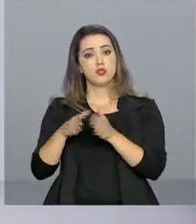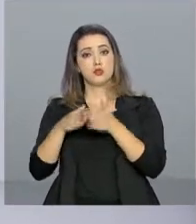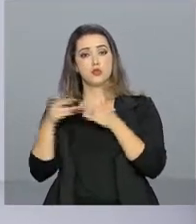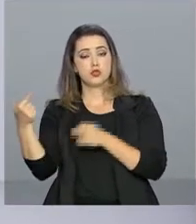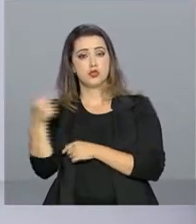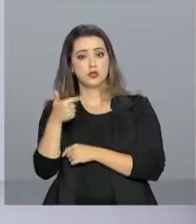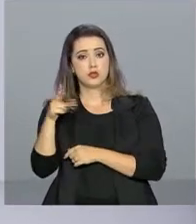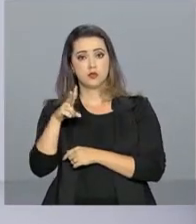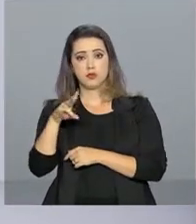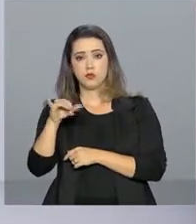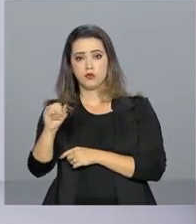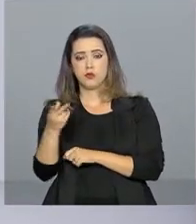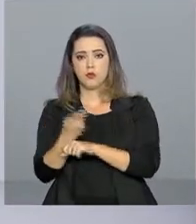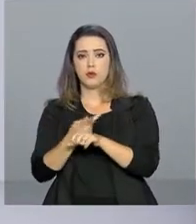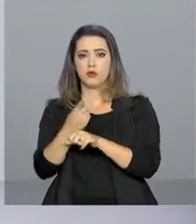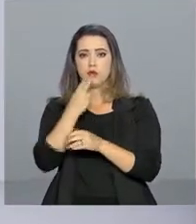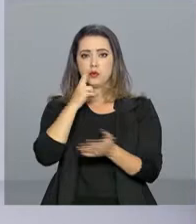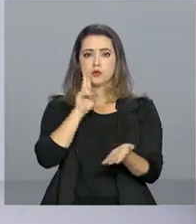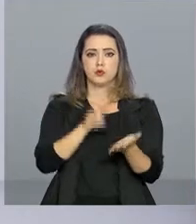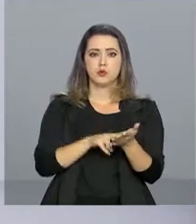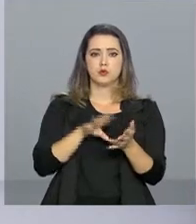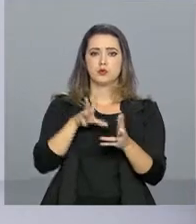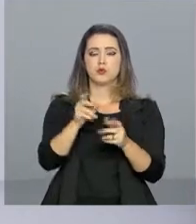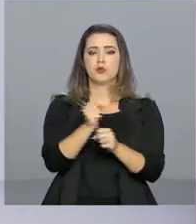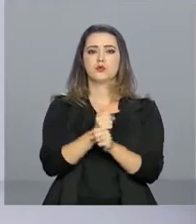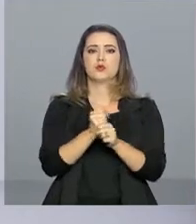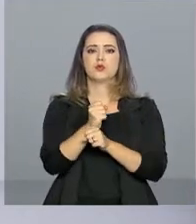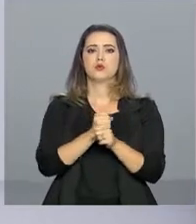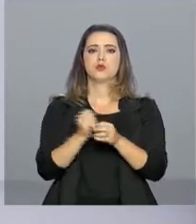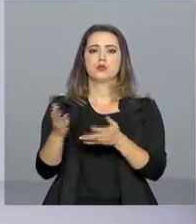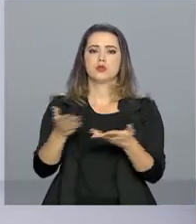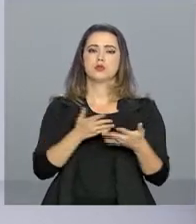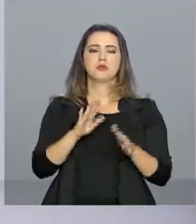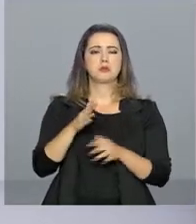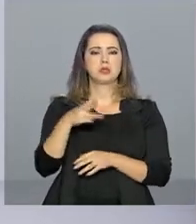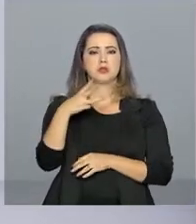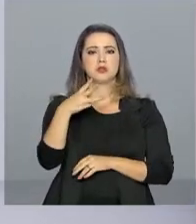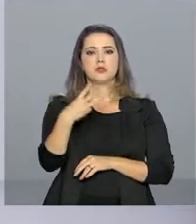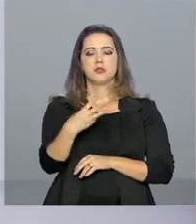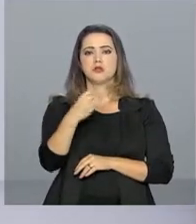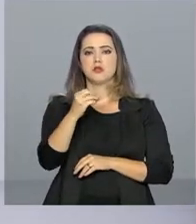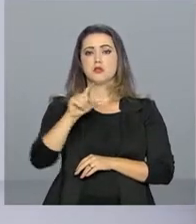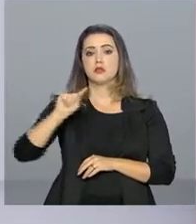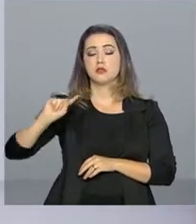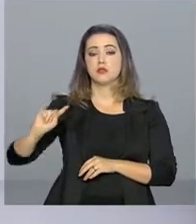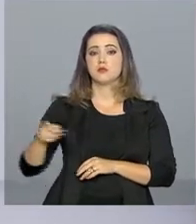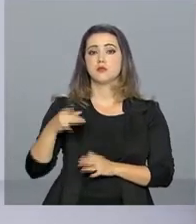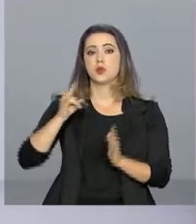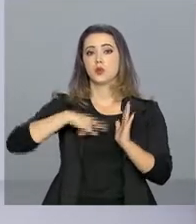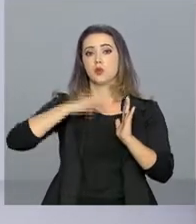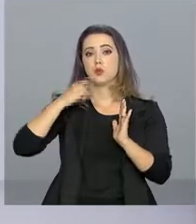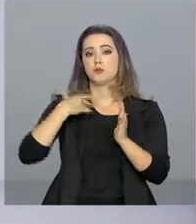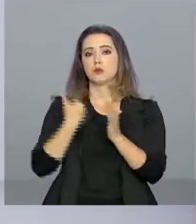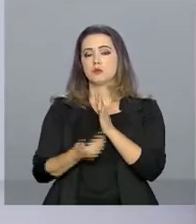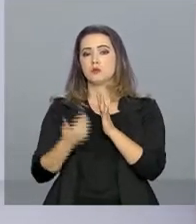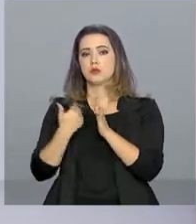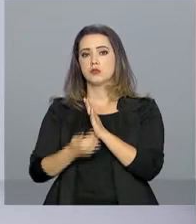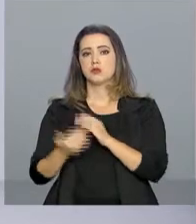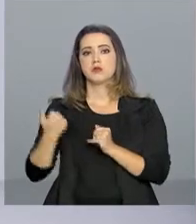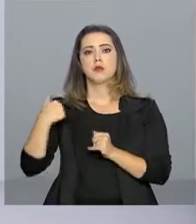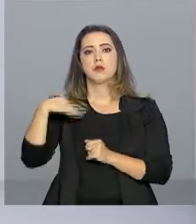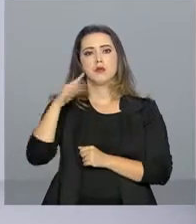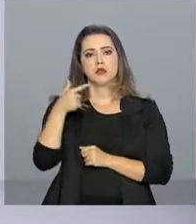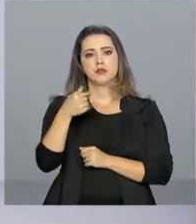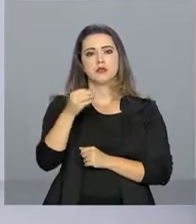pedir a segunda via, procure os correios. Todos os anos, os correios recebem cerca de 300 mil documentos perdidos. Mais de 70